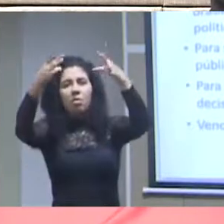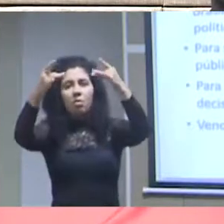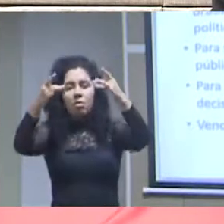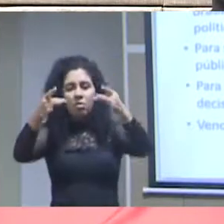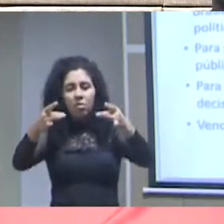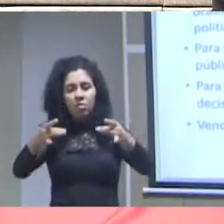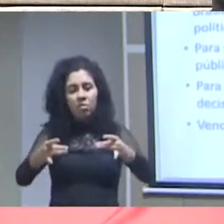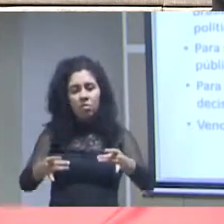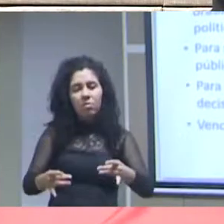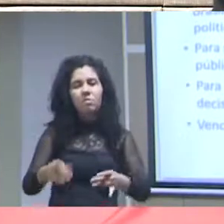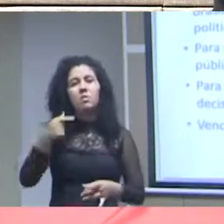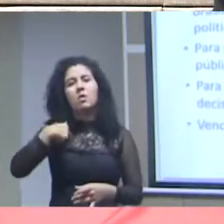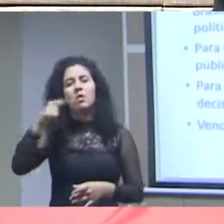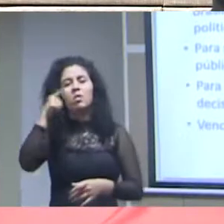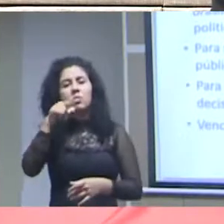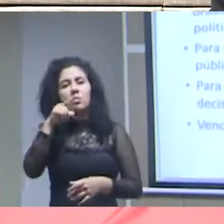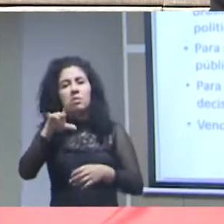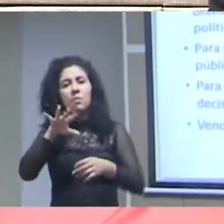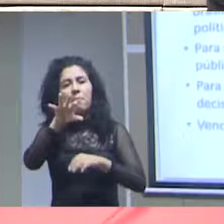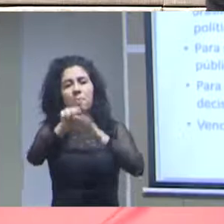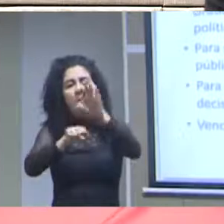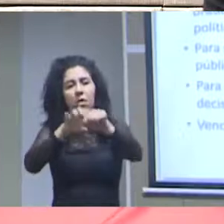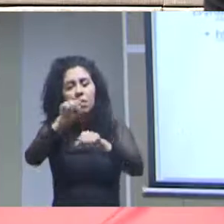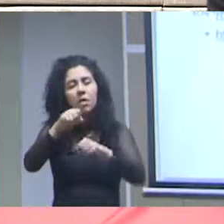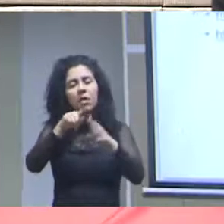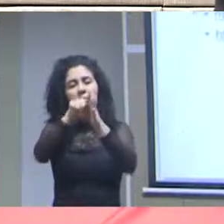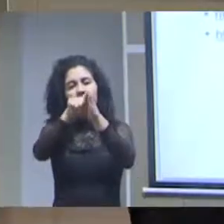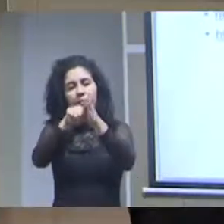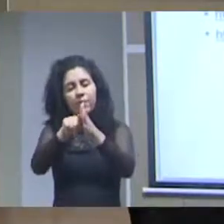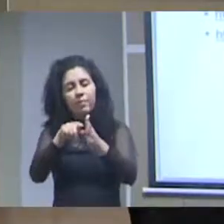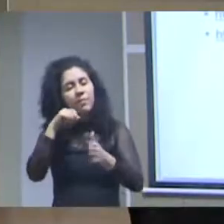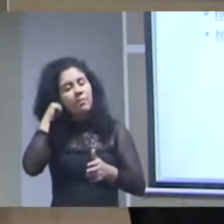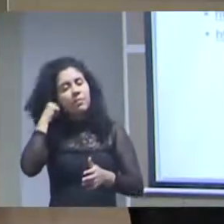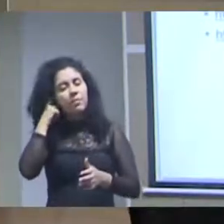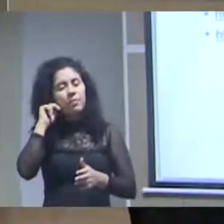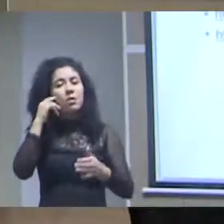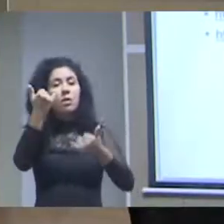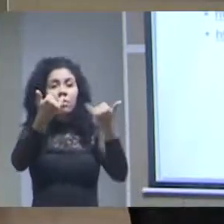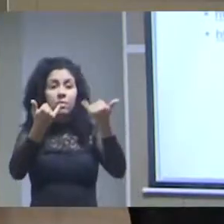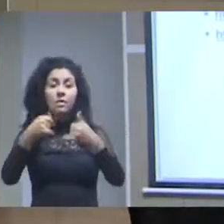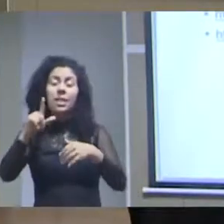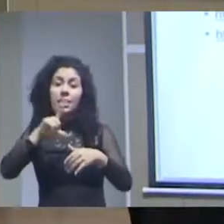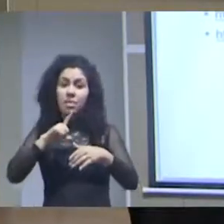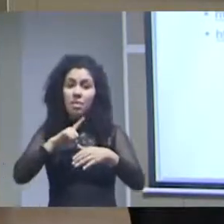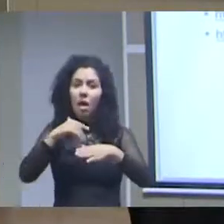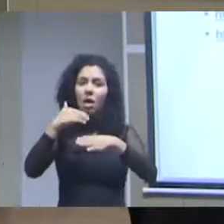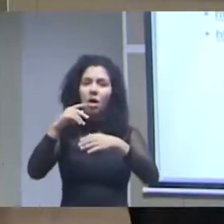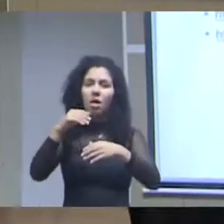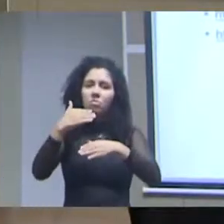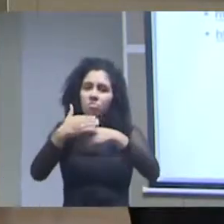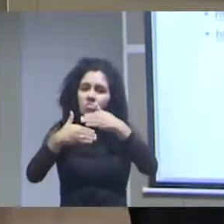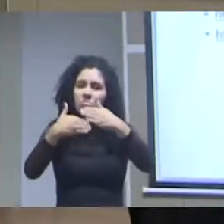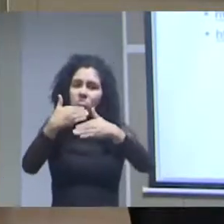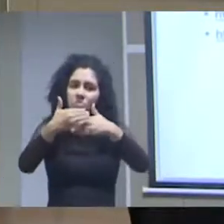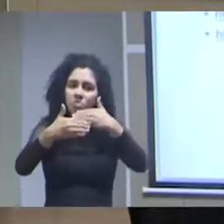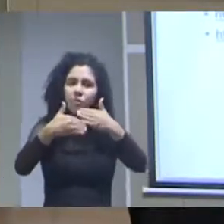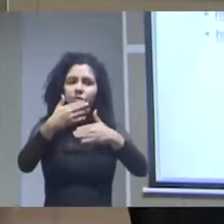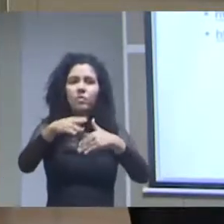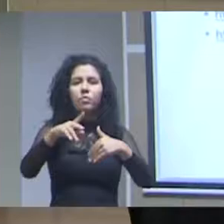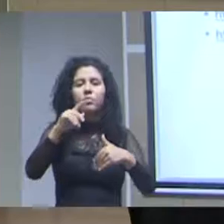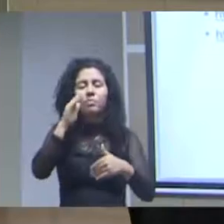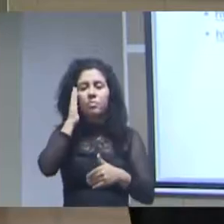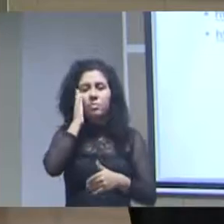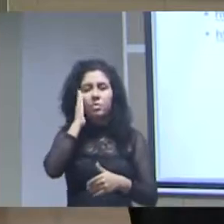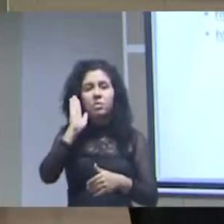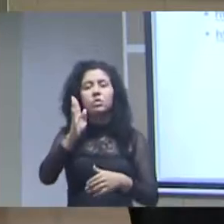análises esse trabalho como eu disse está em construção já algumas publicações baseadas